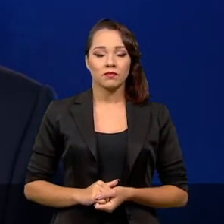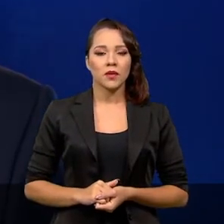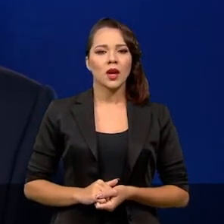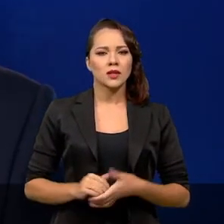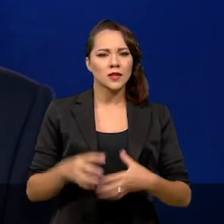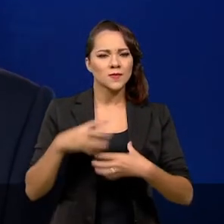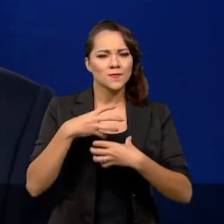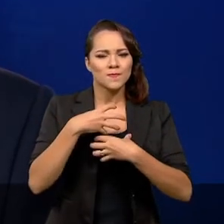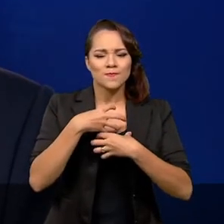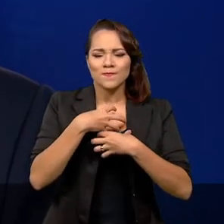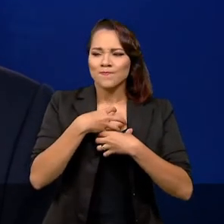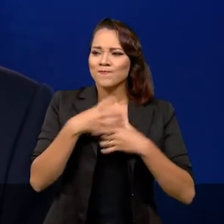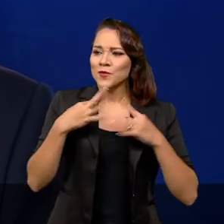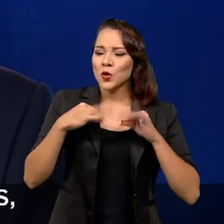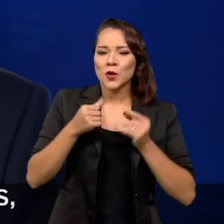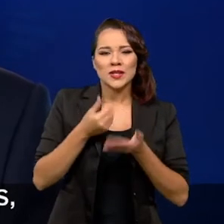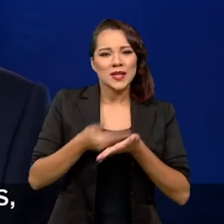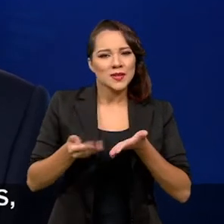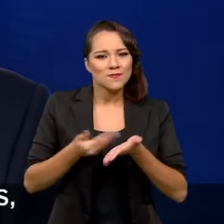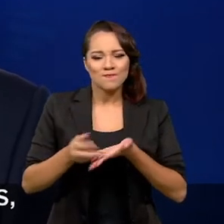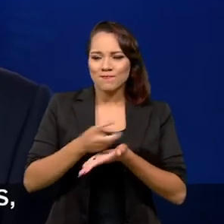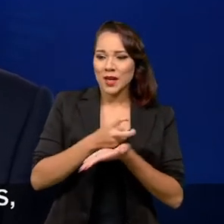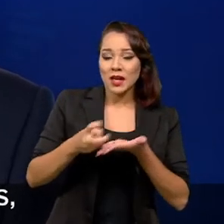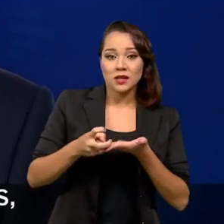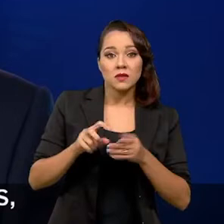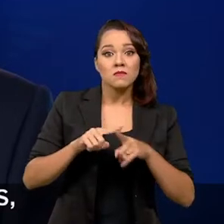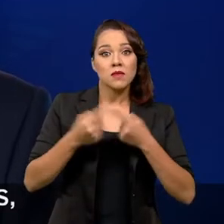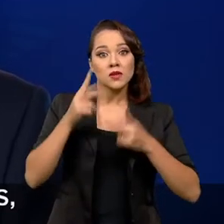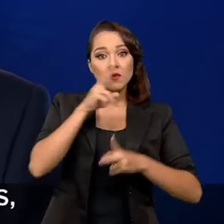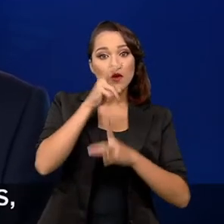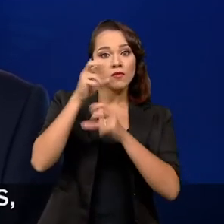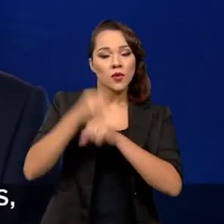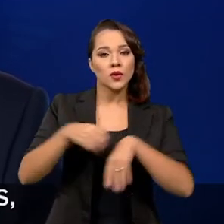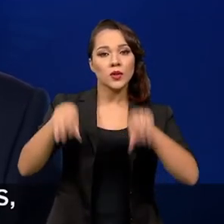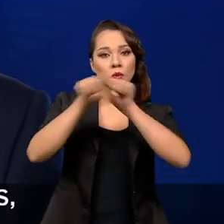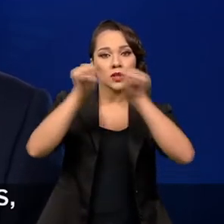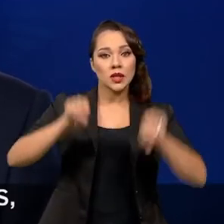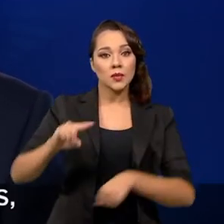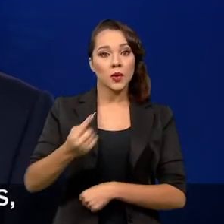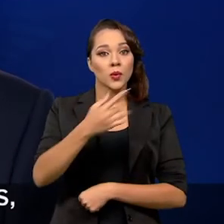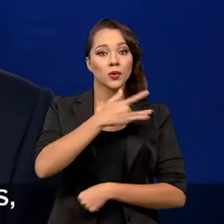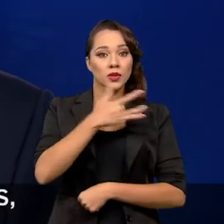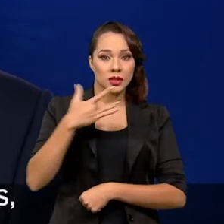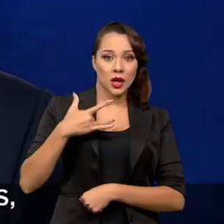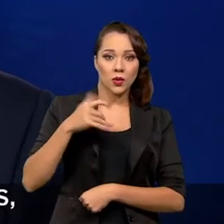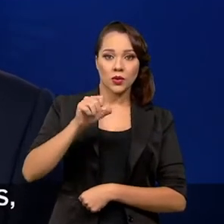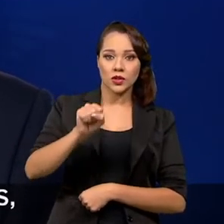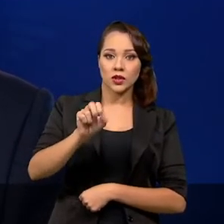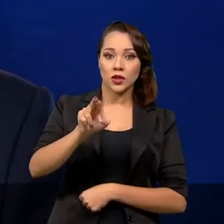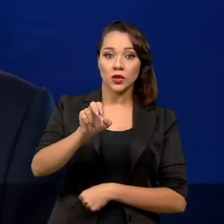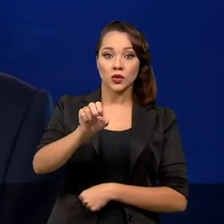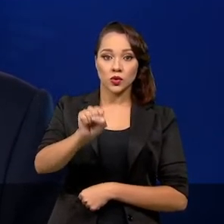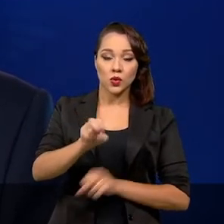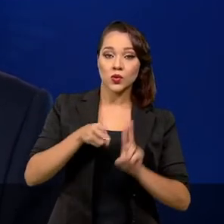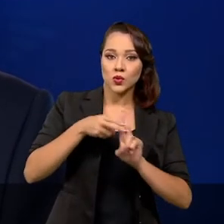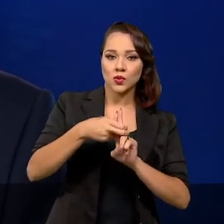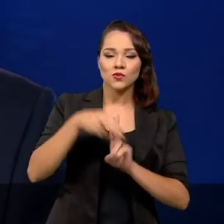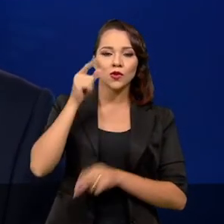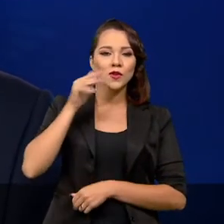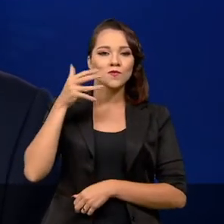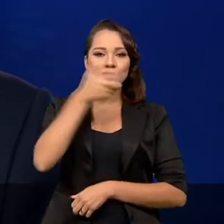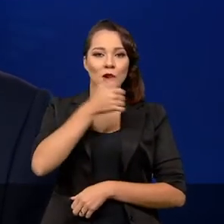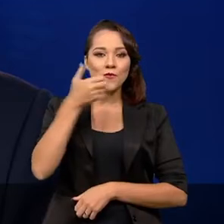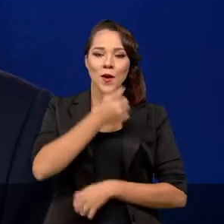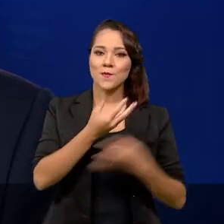Sentimos todas as perdas, mas com a força do nosso Sistema Único de Saúde, o SUS, salvamos muitas